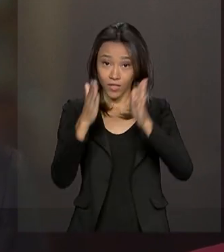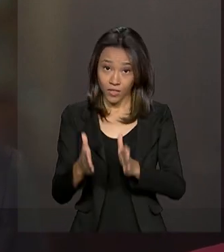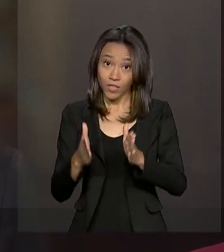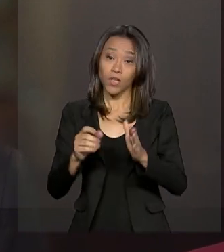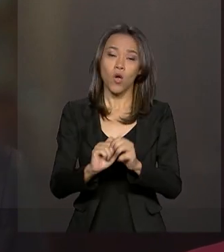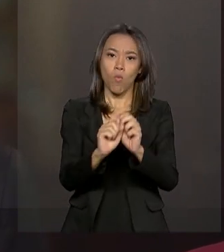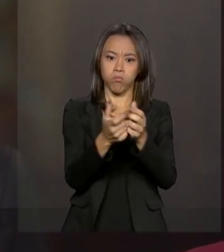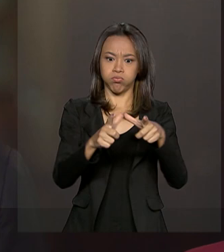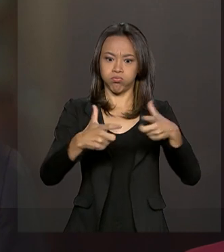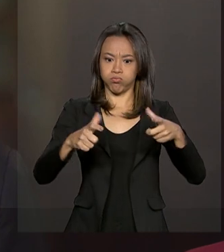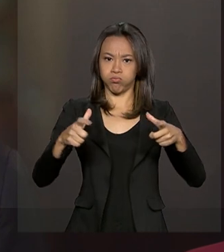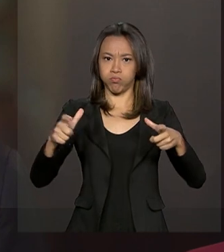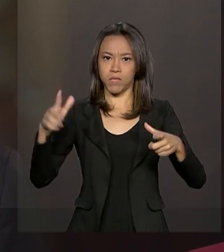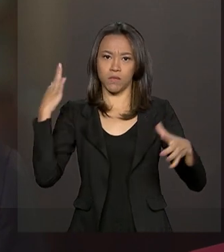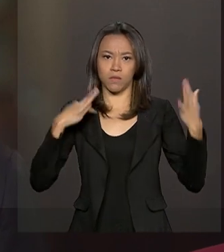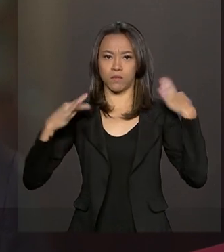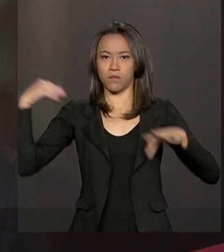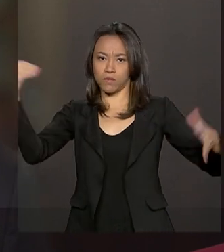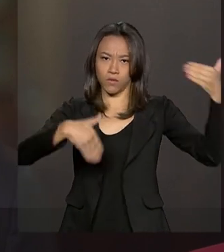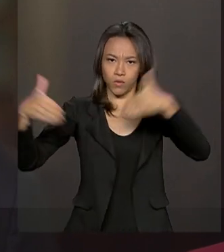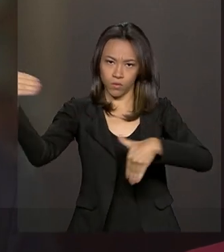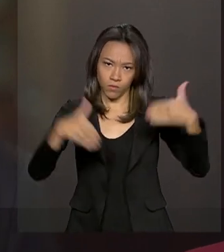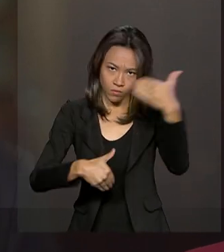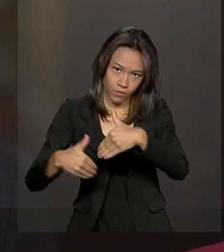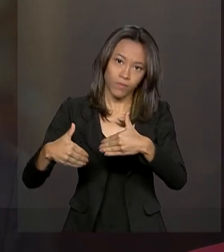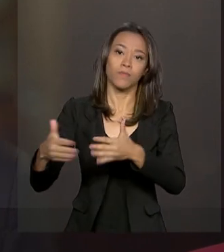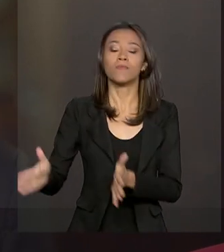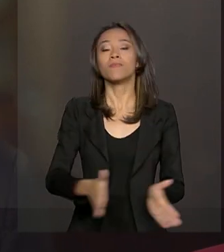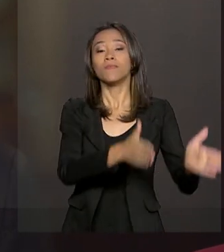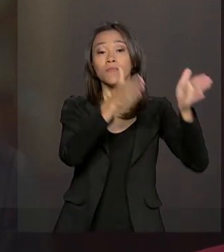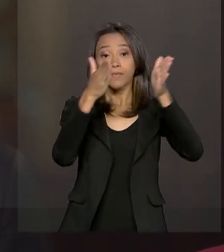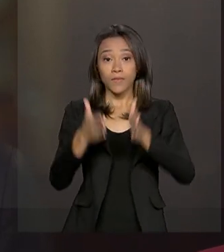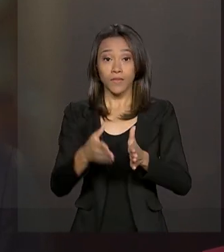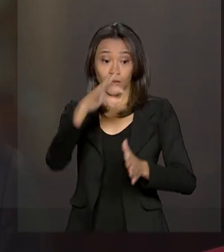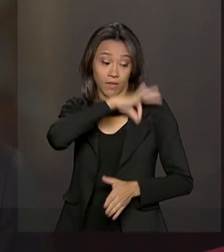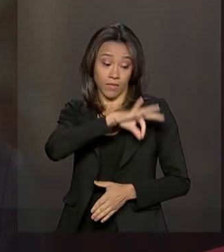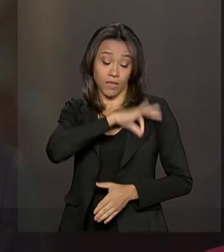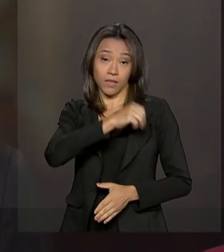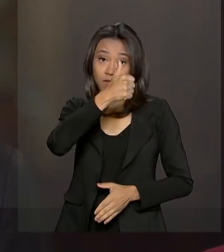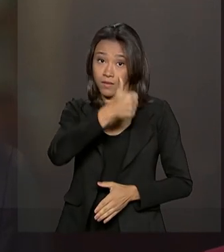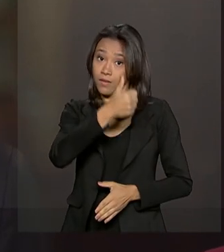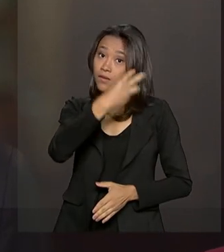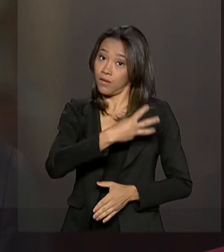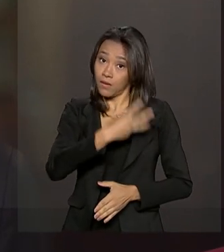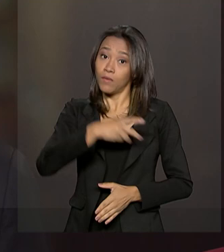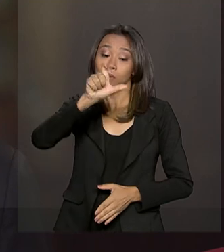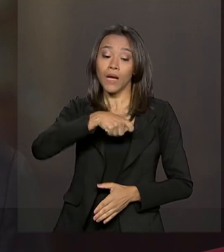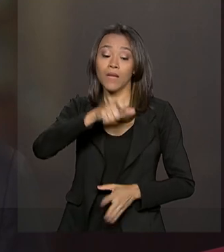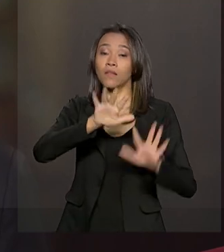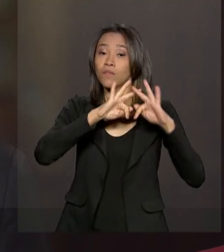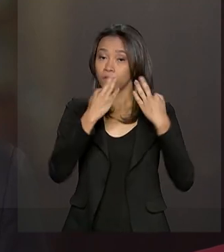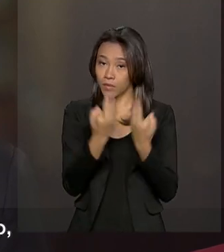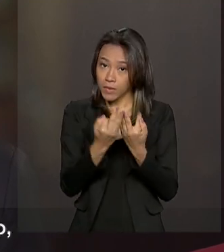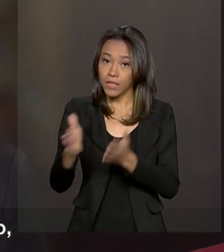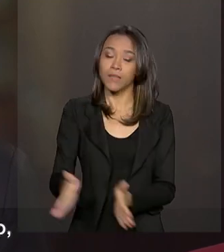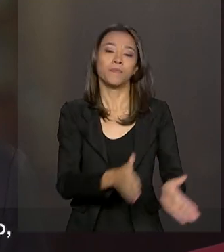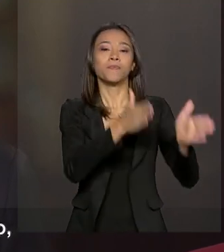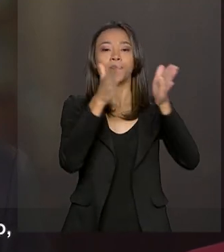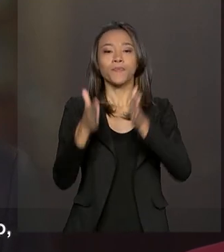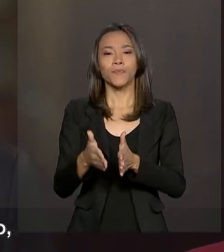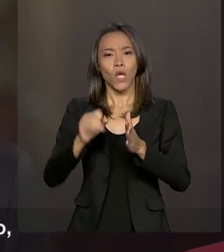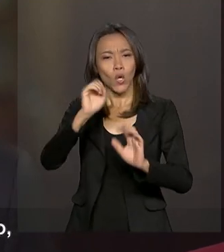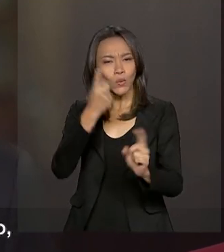significativo no número de turistas, o décimo terceiro salário do Bolsa Família, o